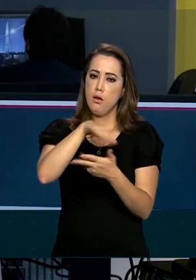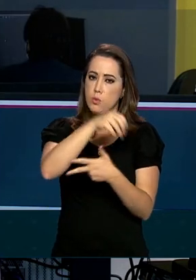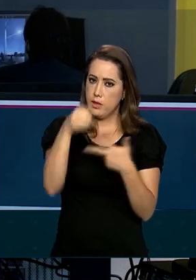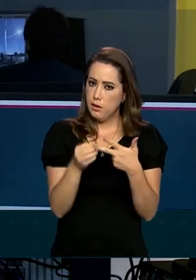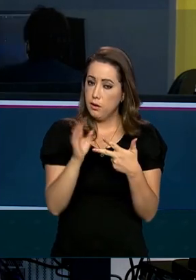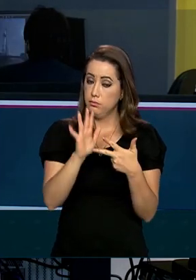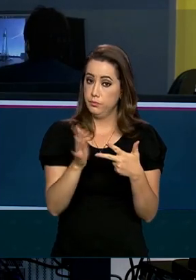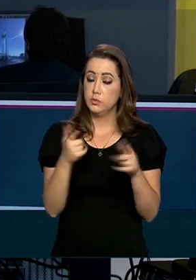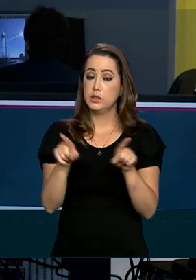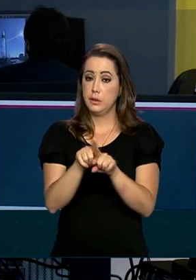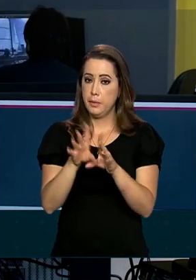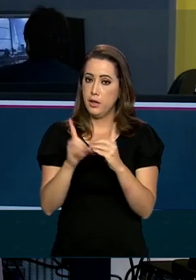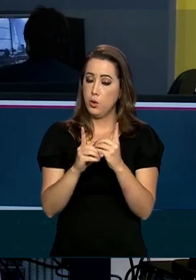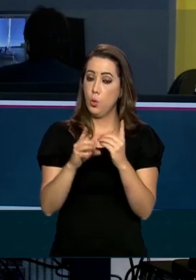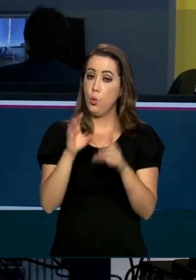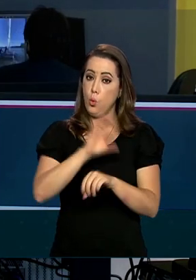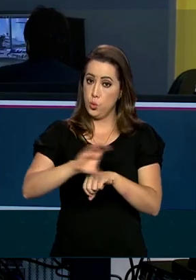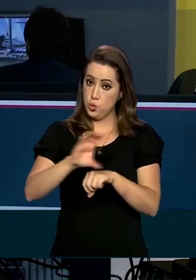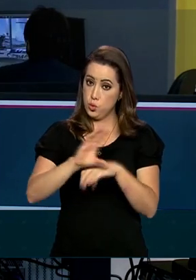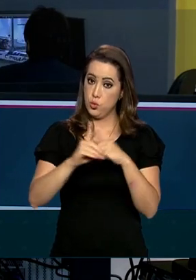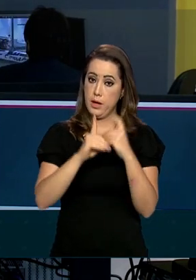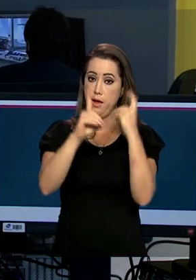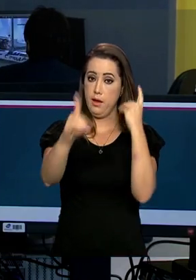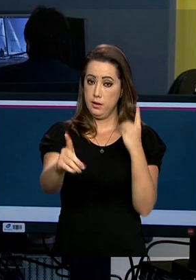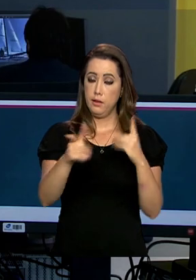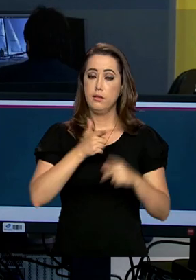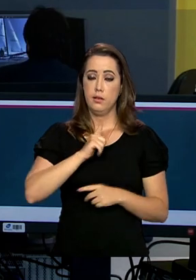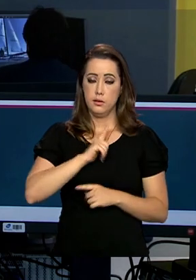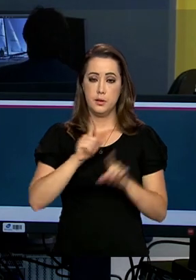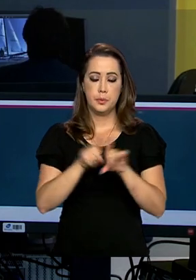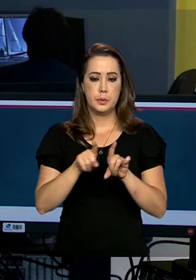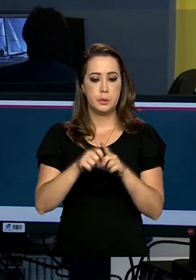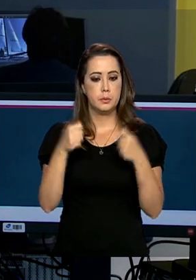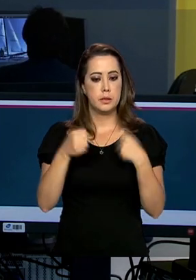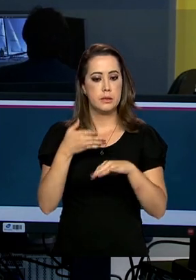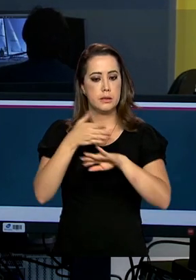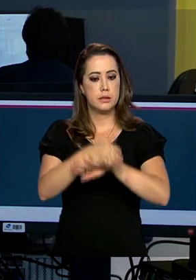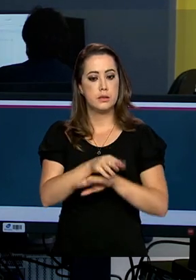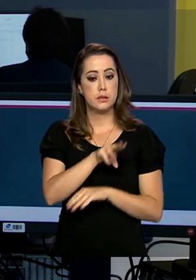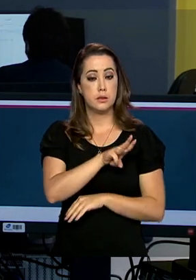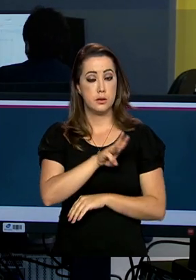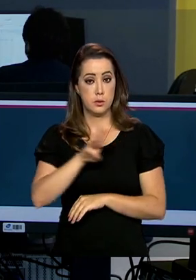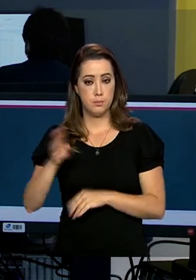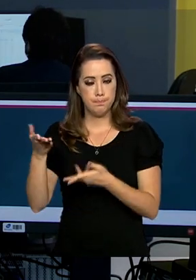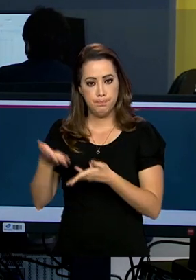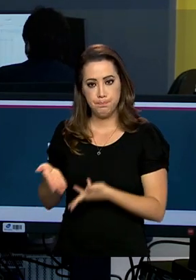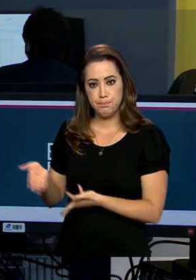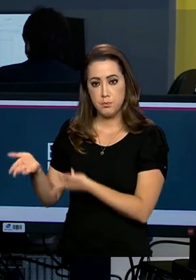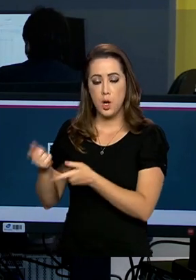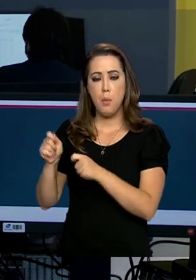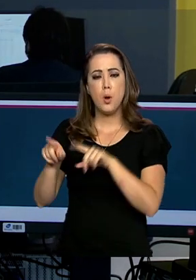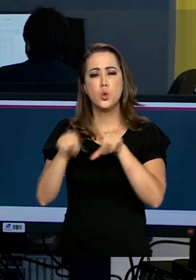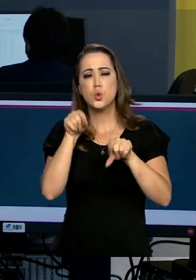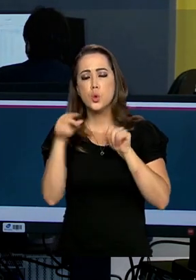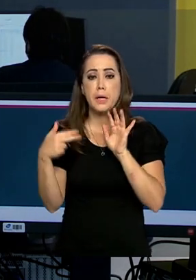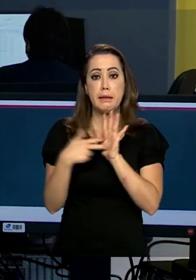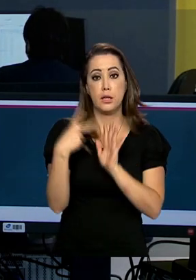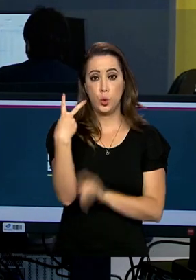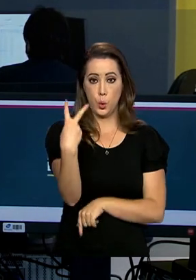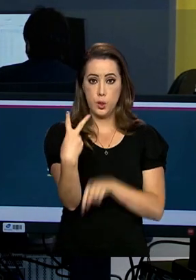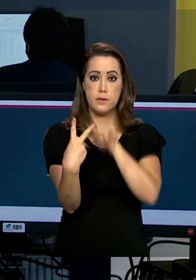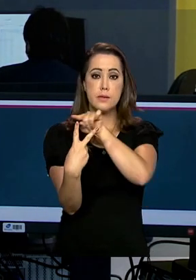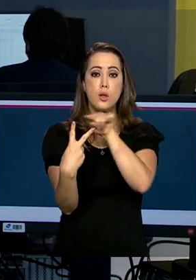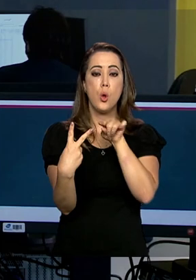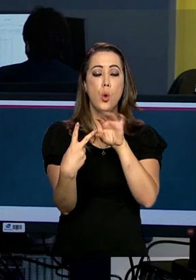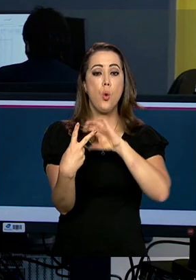modalidade de ensino à distância. A inscrição deve ser feita no site do Ministério da Educação. O candidato poderá escolher até duas opções de